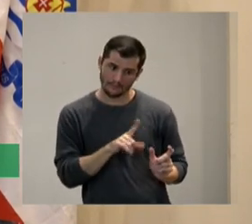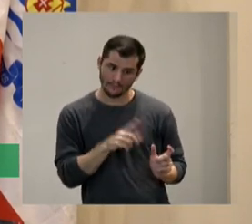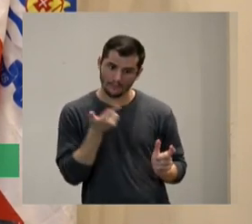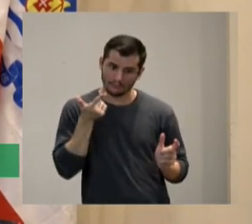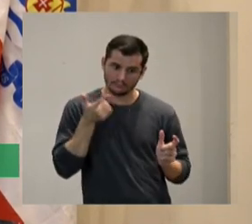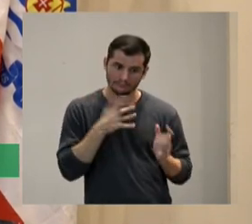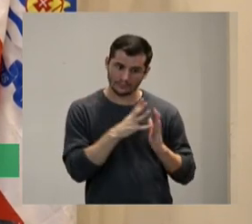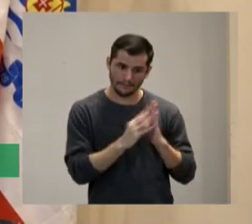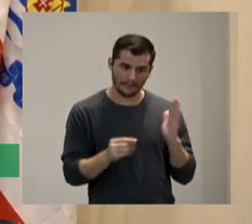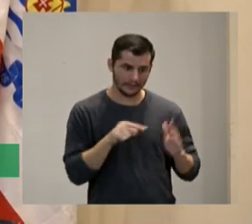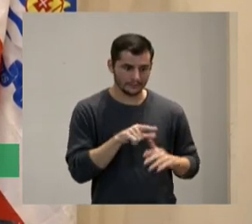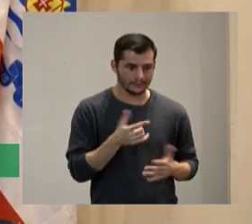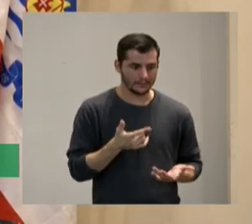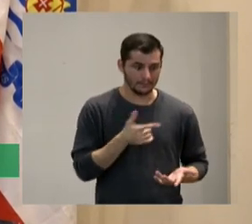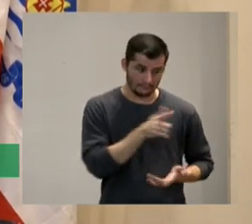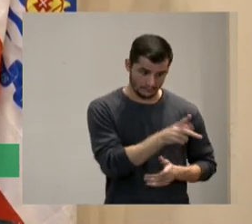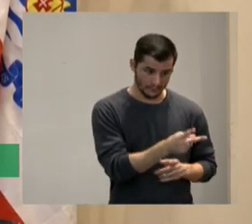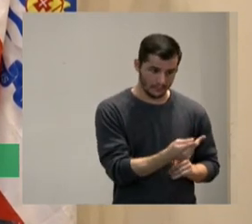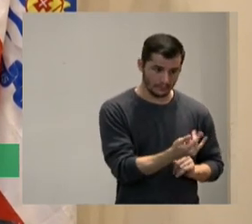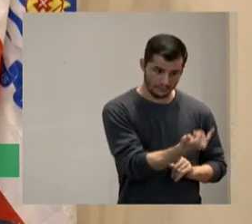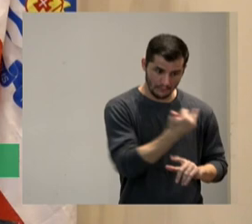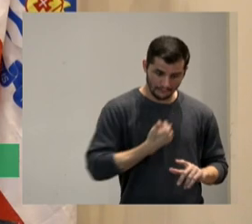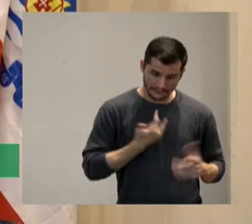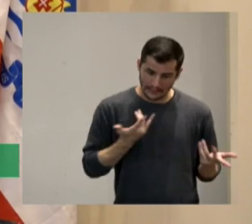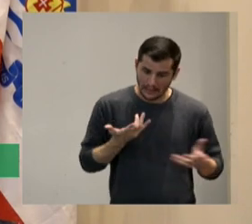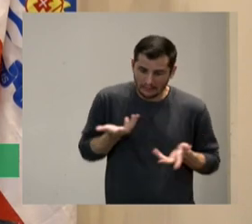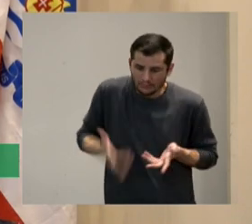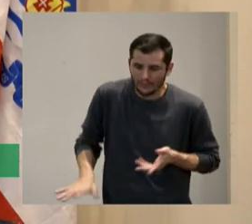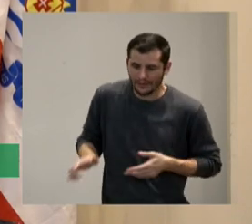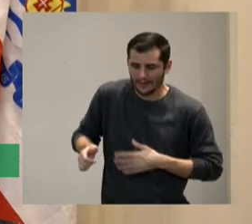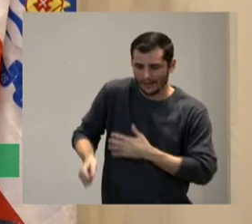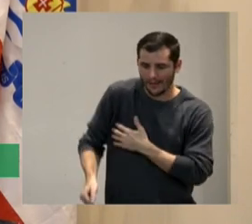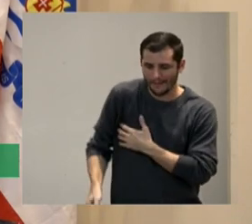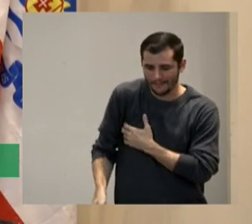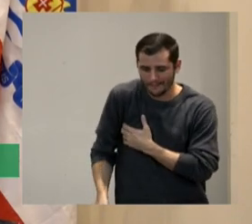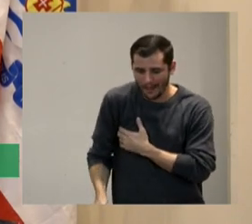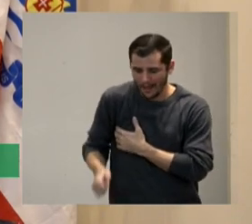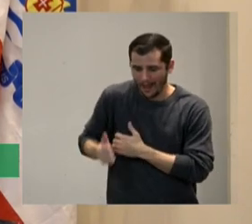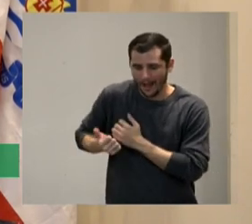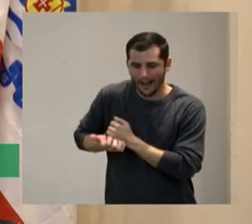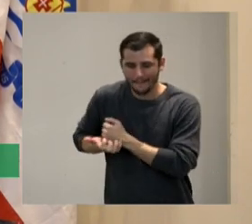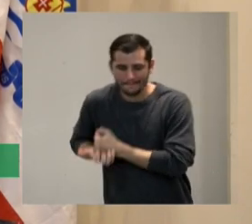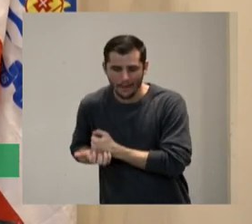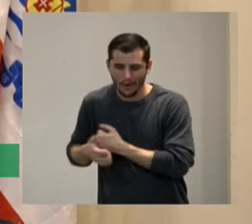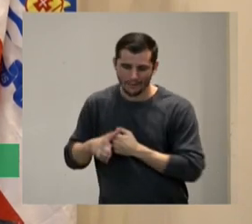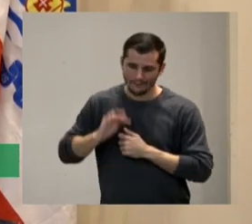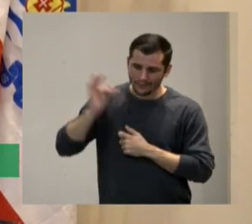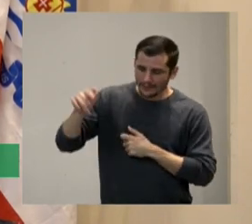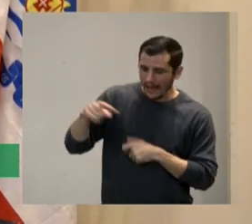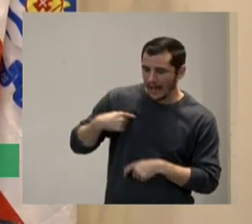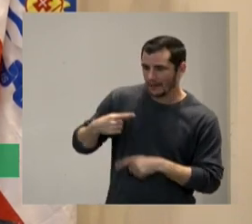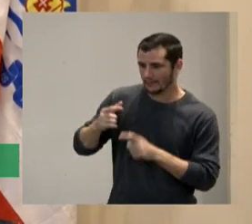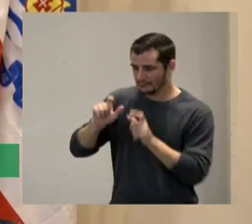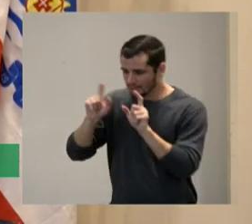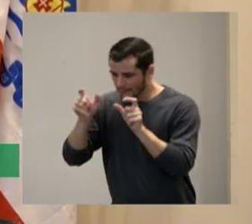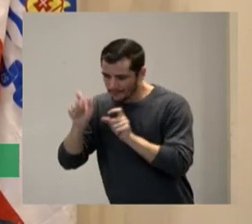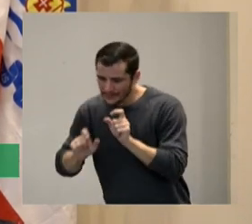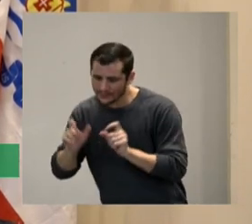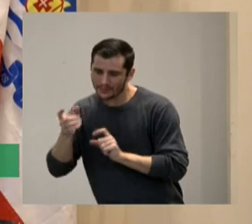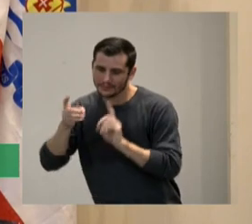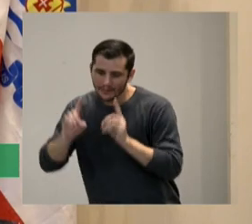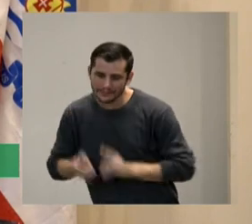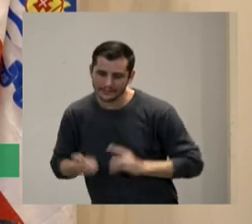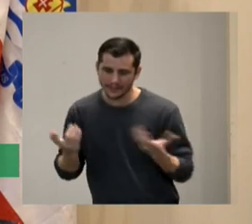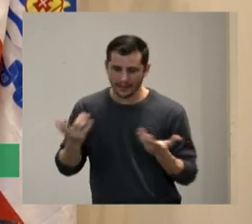muleta para o meu futuro aí eu falei não é eu falei tem um monte de gente lutando para identificar